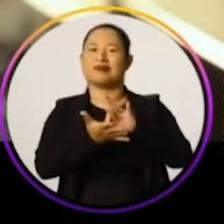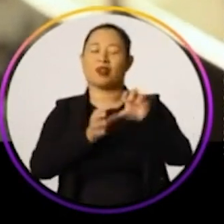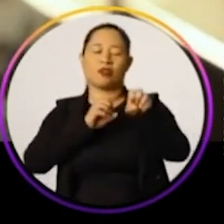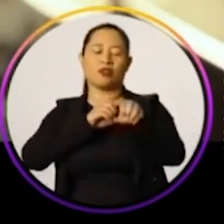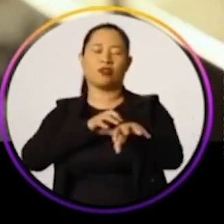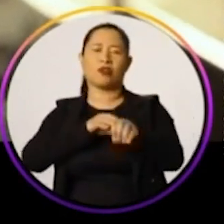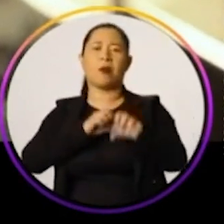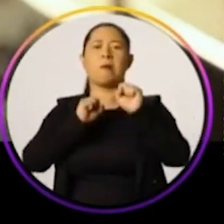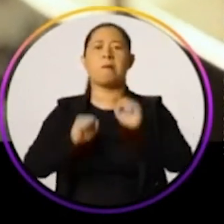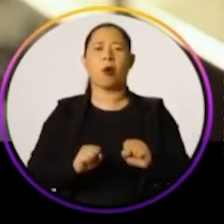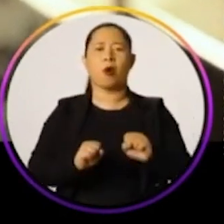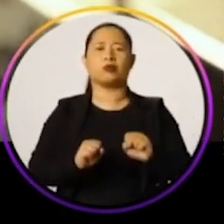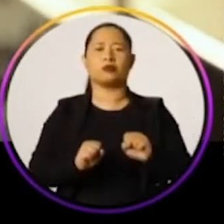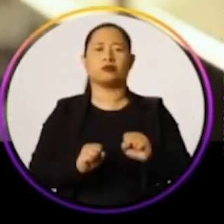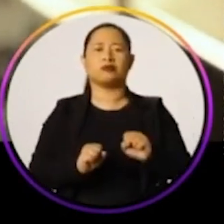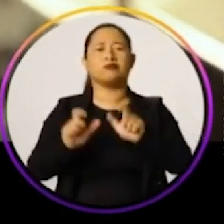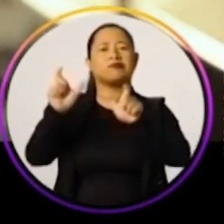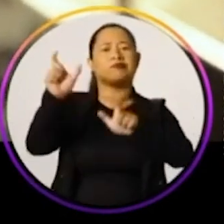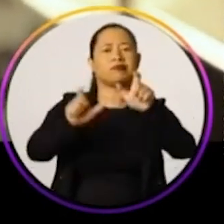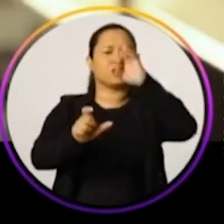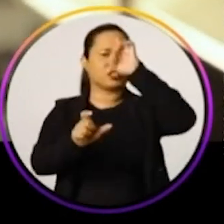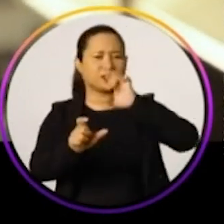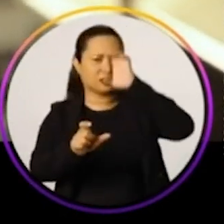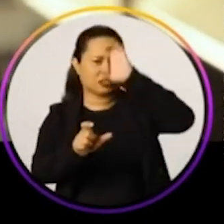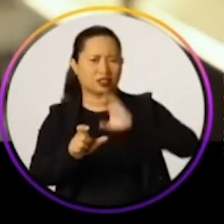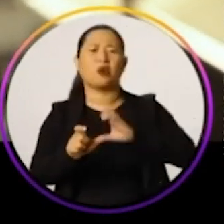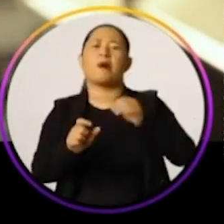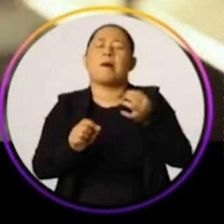A CIDADE